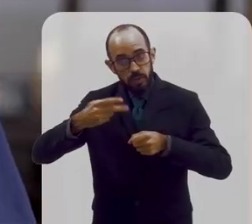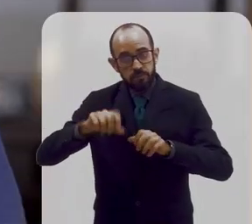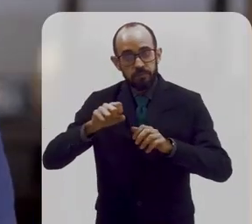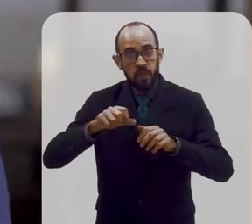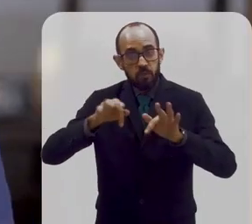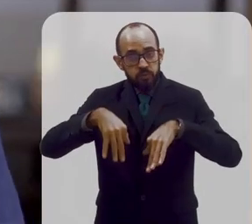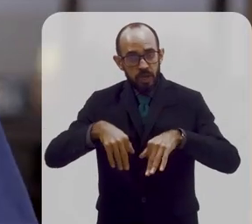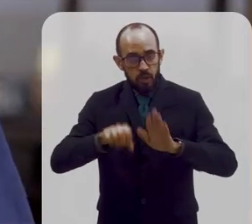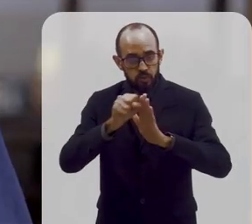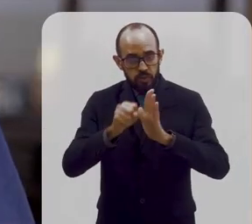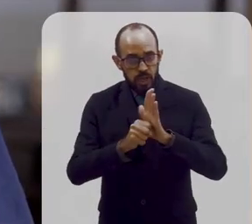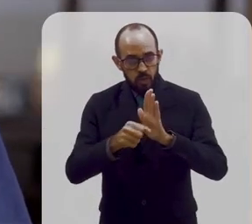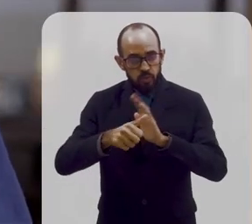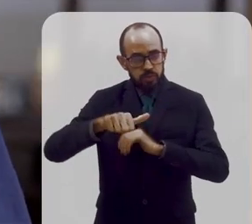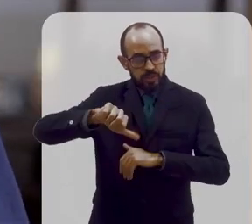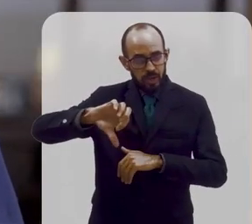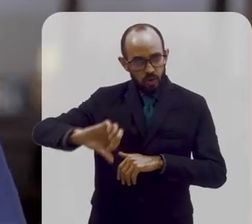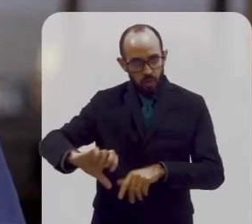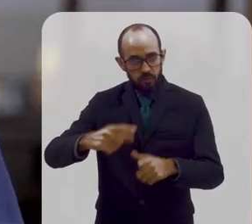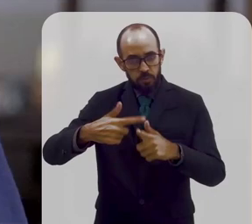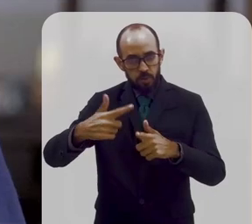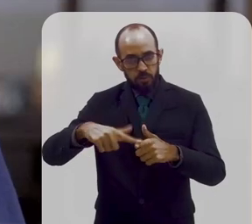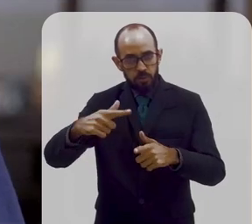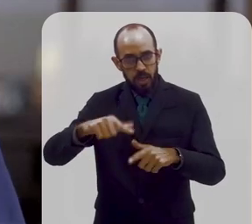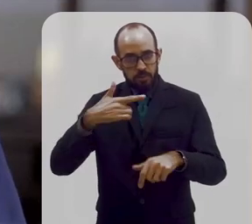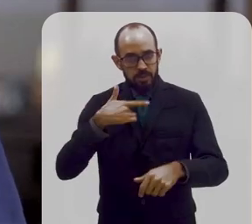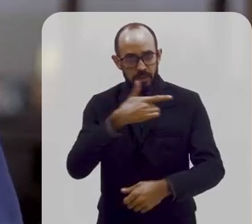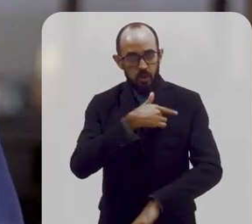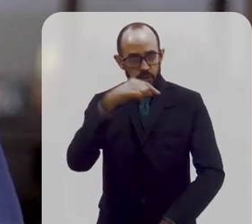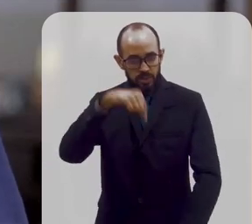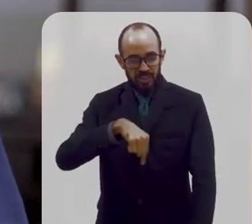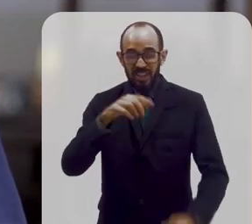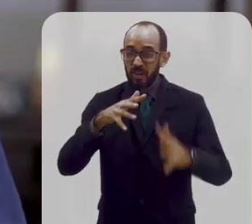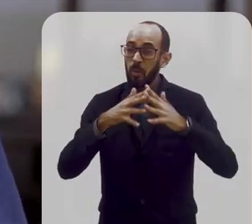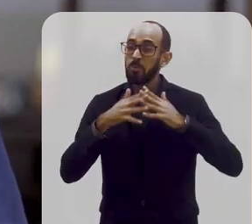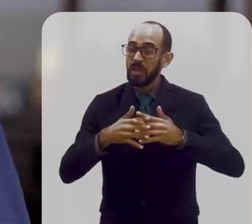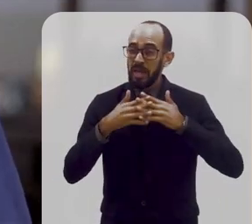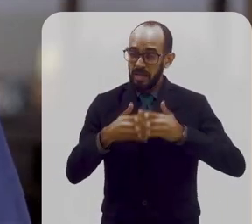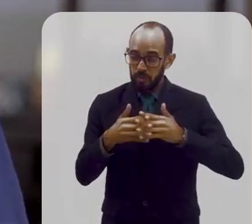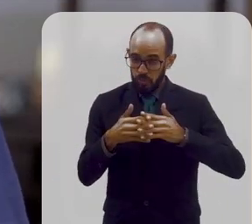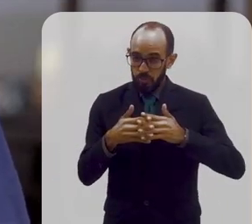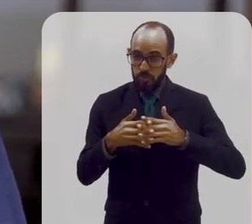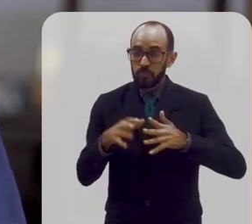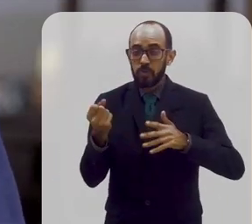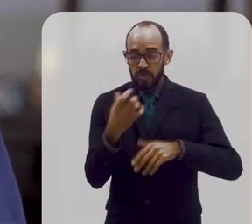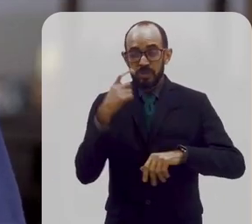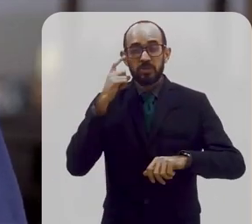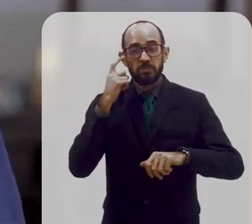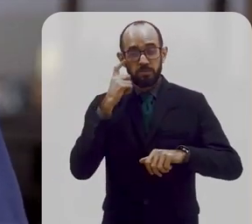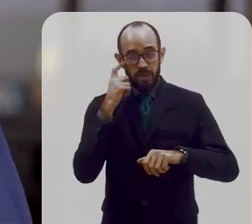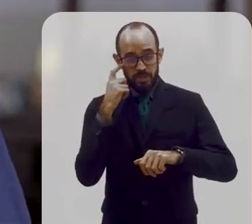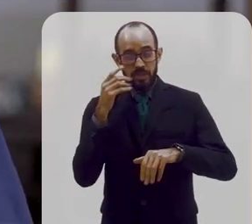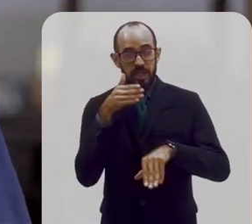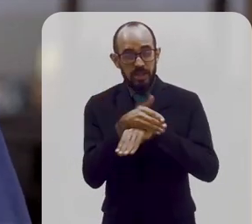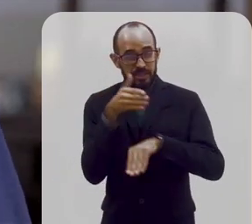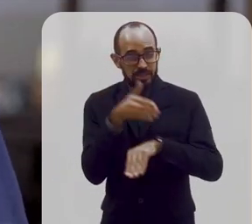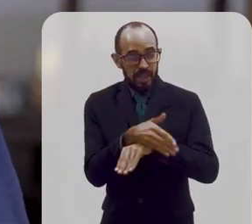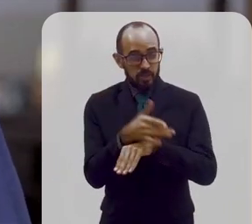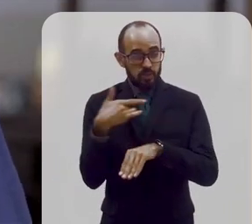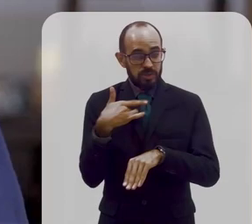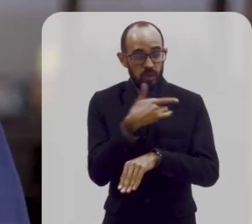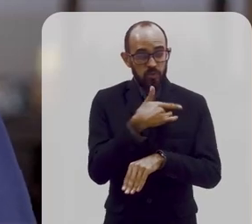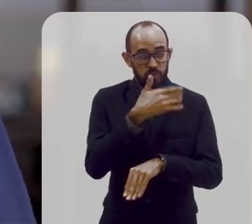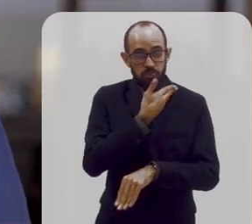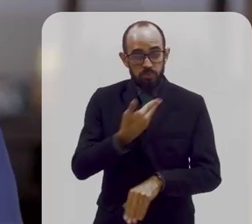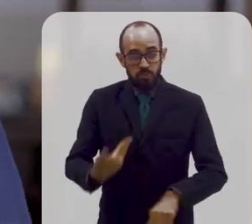Em fim do século XIX e início do século XX, a questão sanitária no Brasil era bastante complicada. Quando a gente pensa em saúde pública ou acesso à saúde